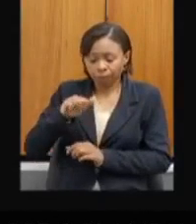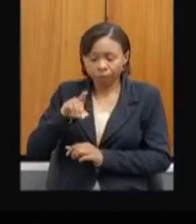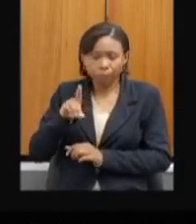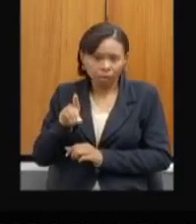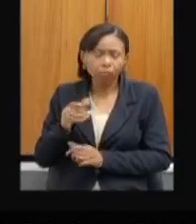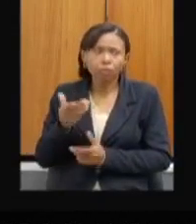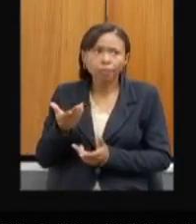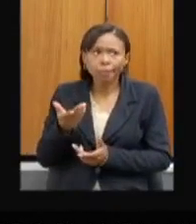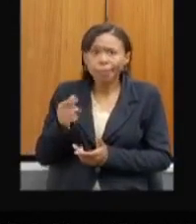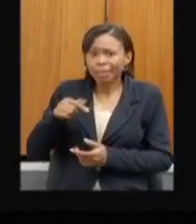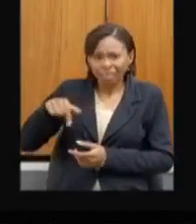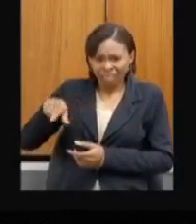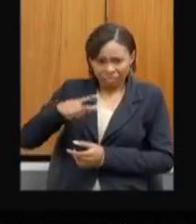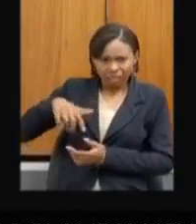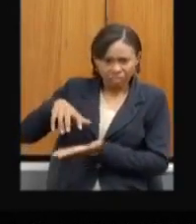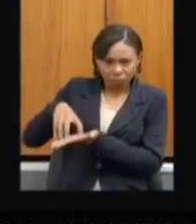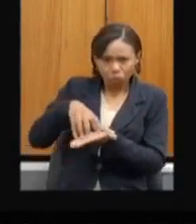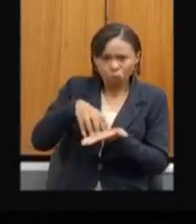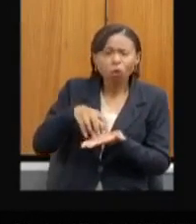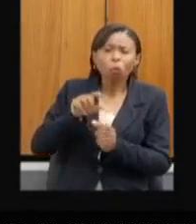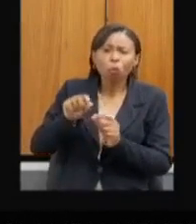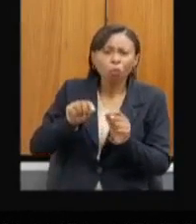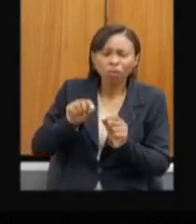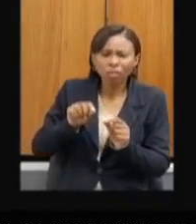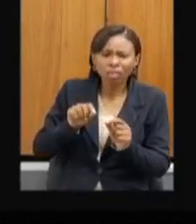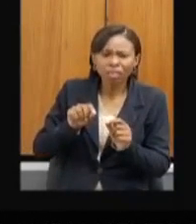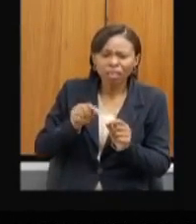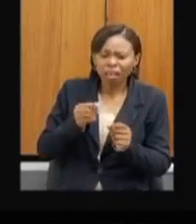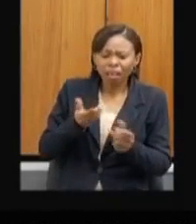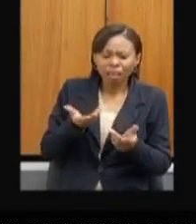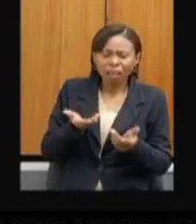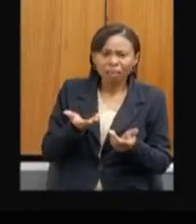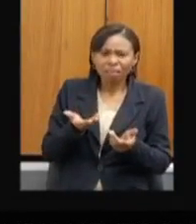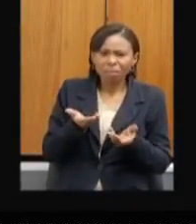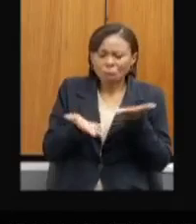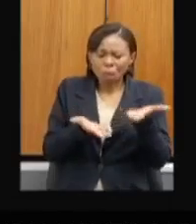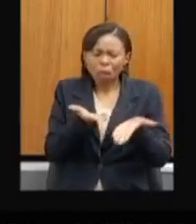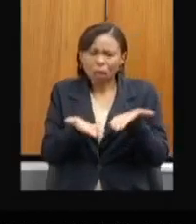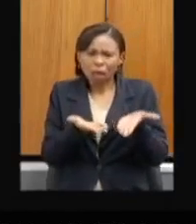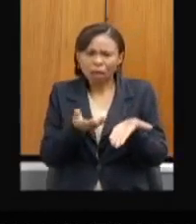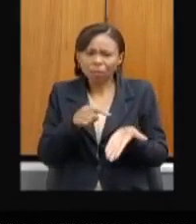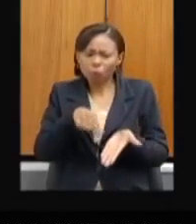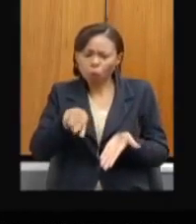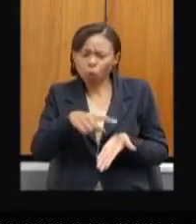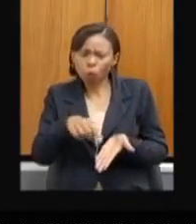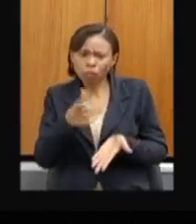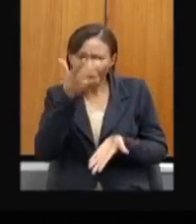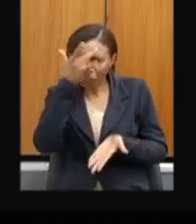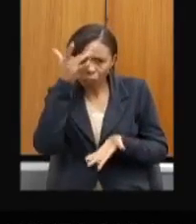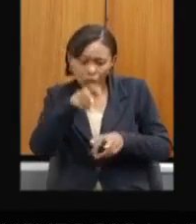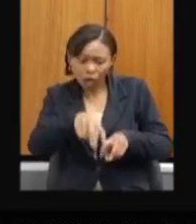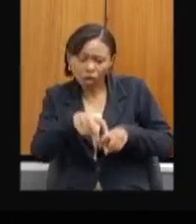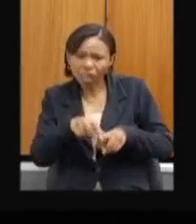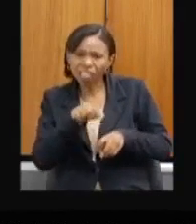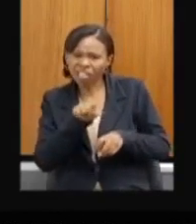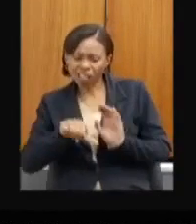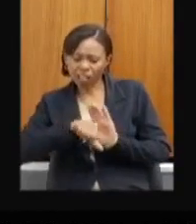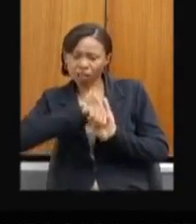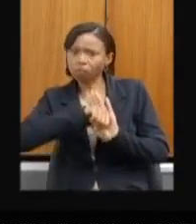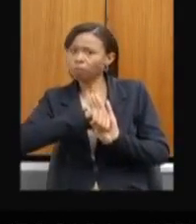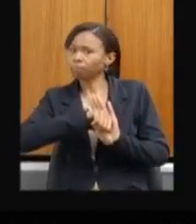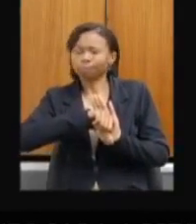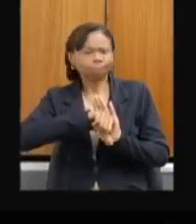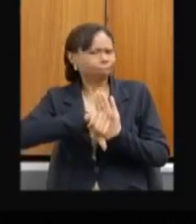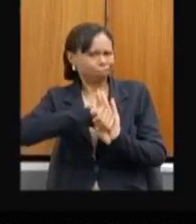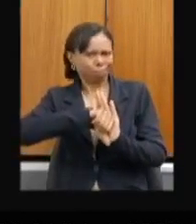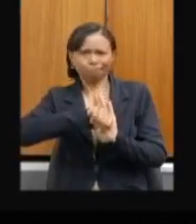os pequenos produtores rurais do Norte de Minas como criminosos. Na verdade, não são. São eles os que mais preservam.